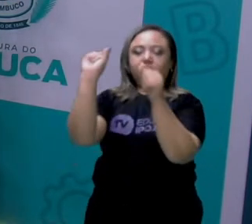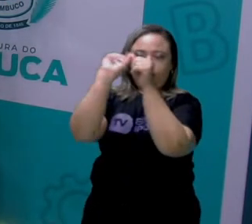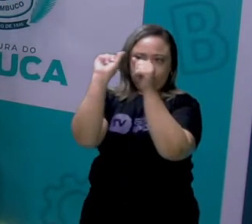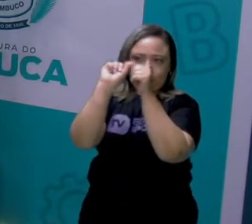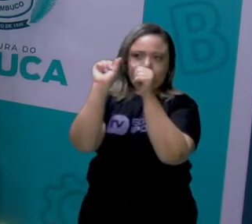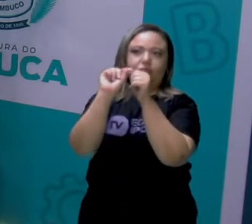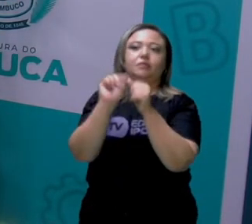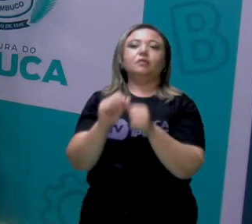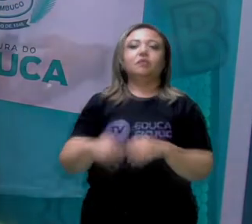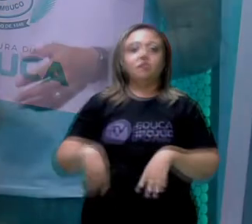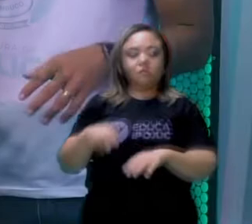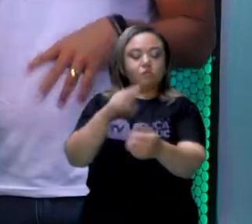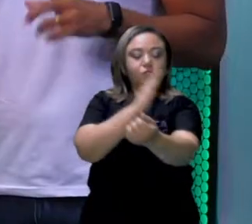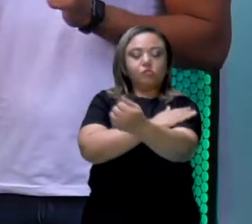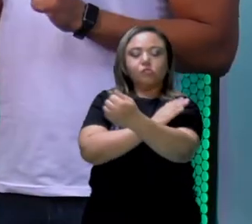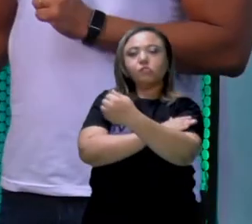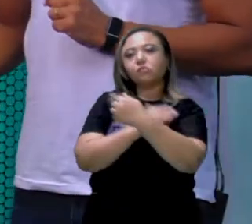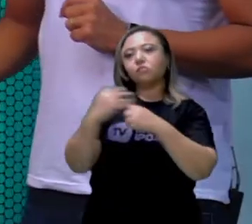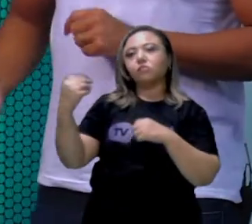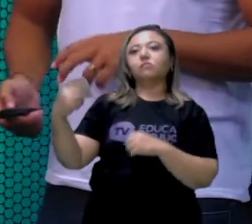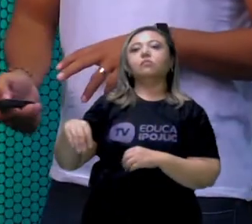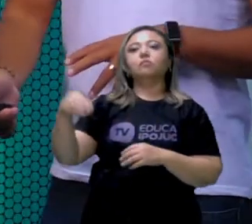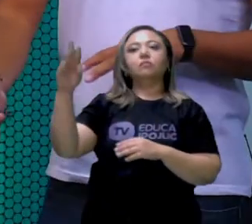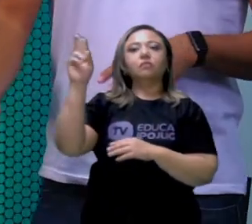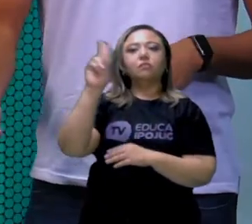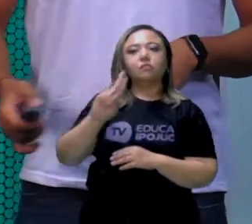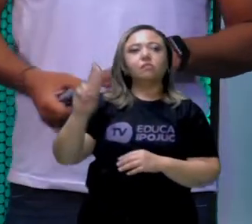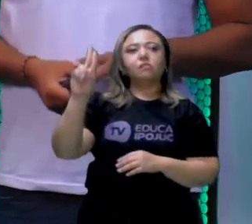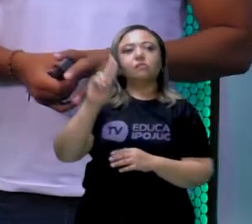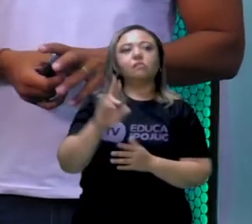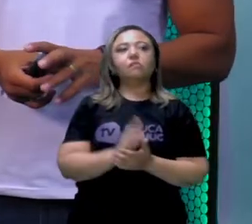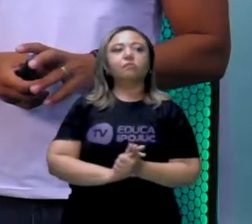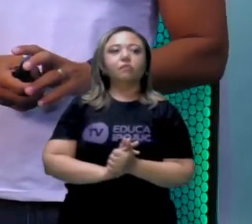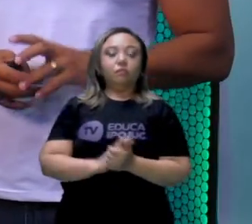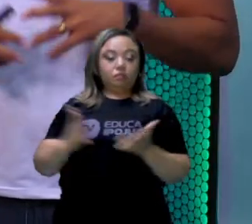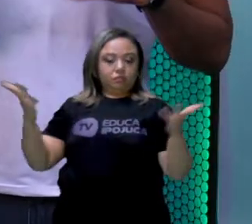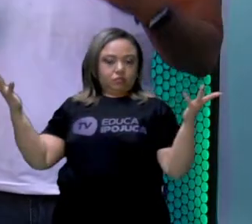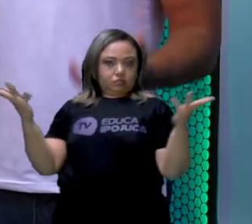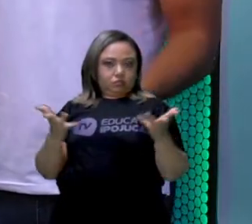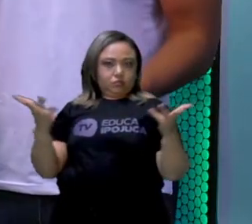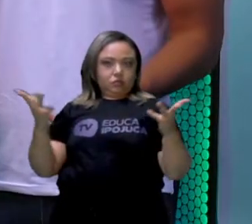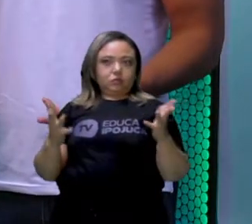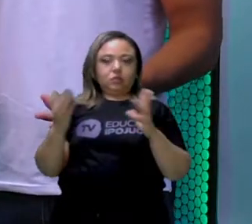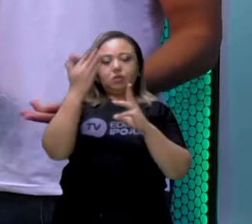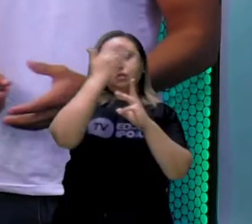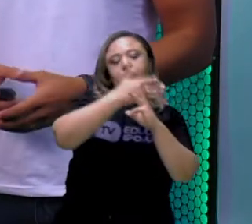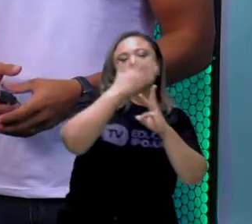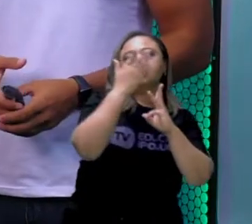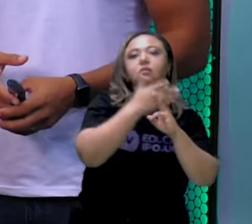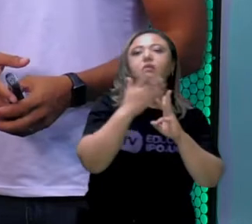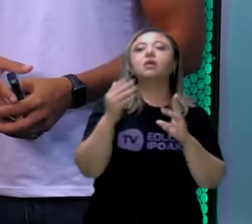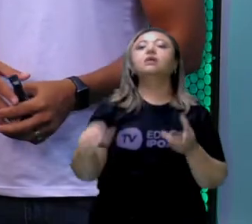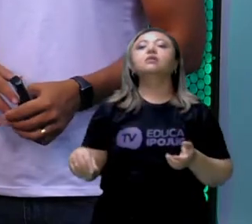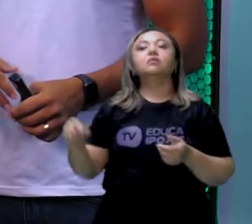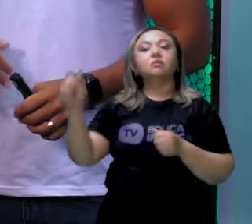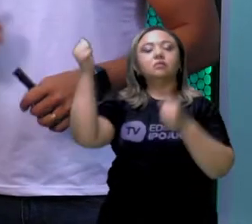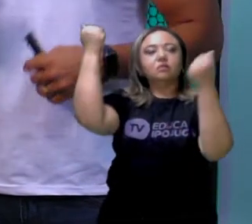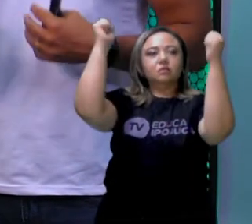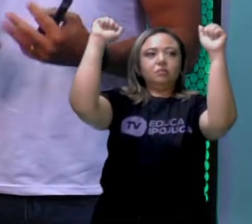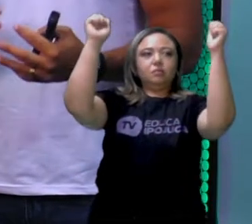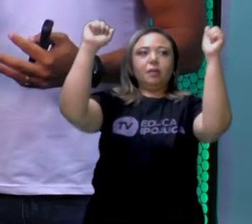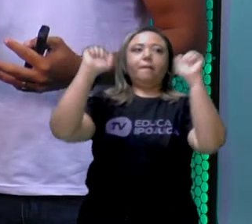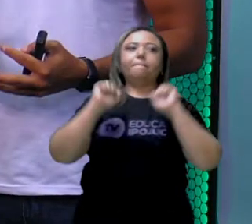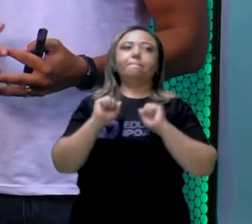um gasto energético. Bom, entrando no nosso tema de hoje, sobre a divisão da ginástica, a ginástica,